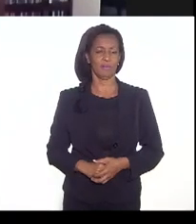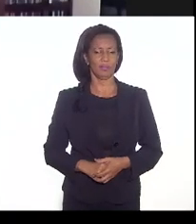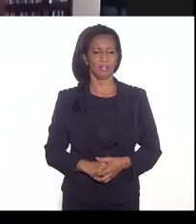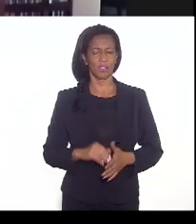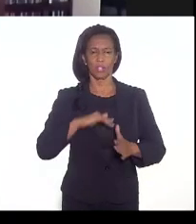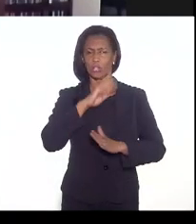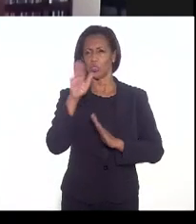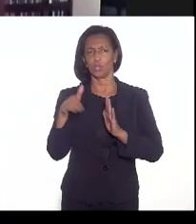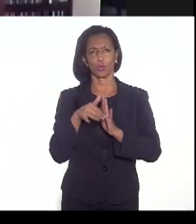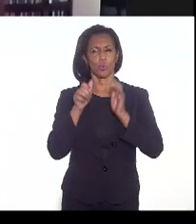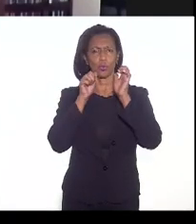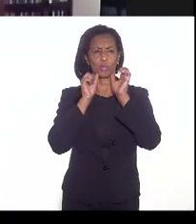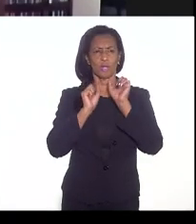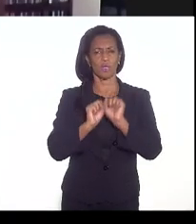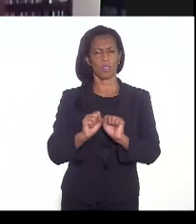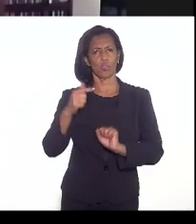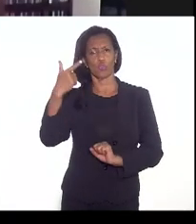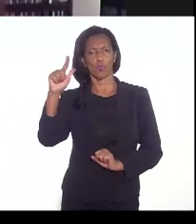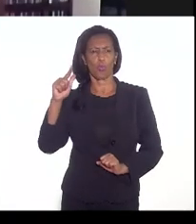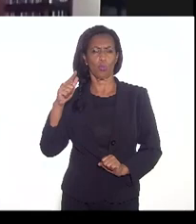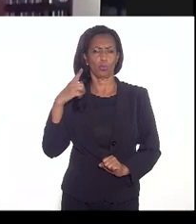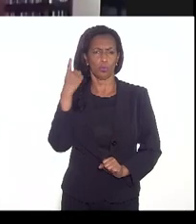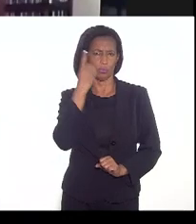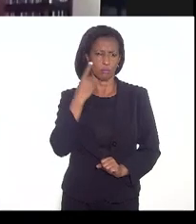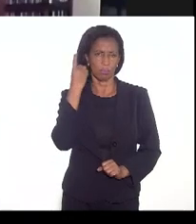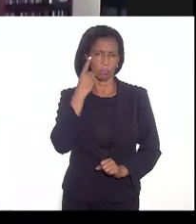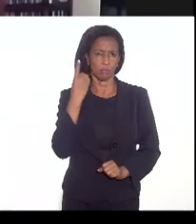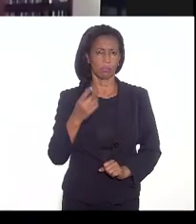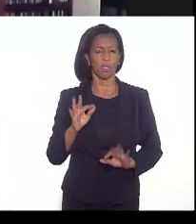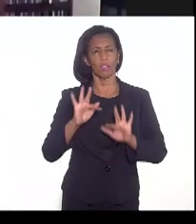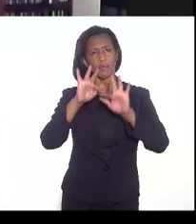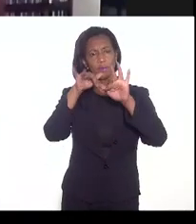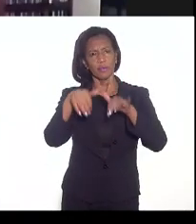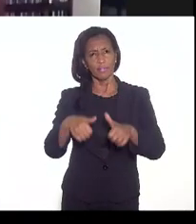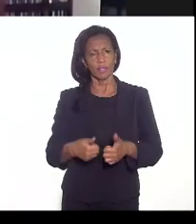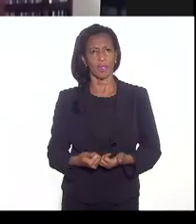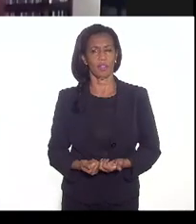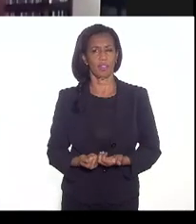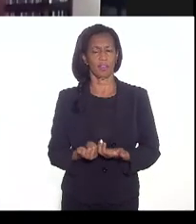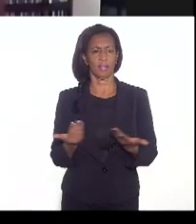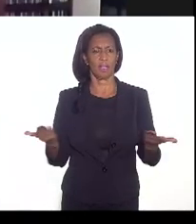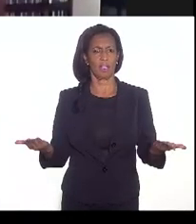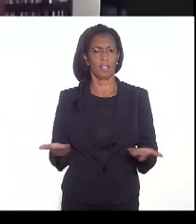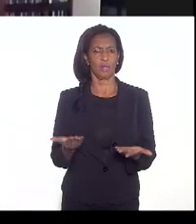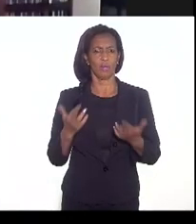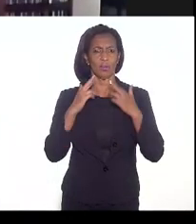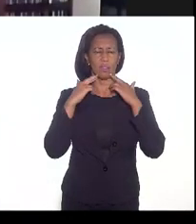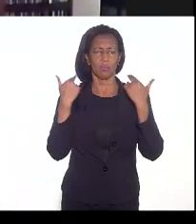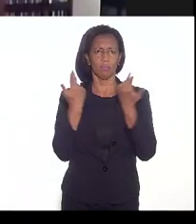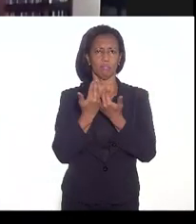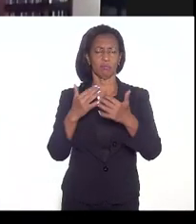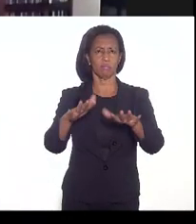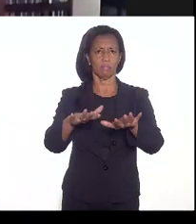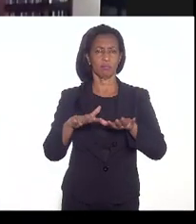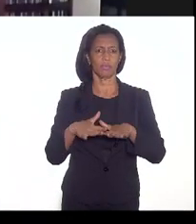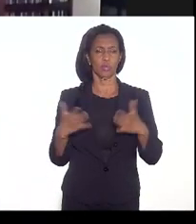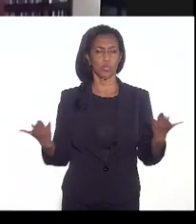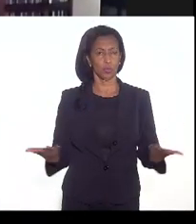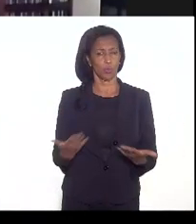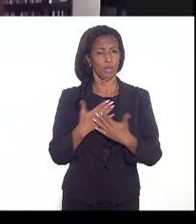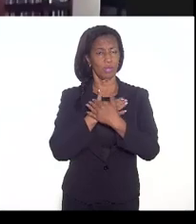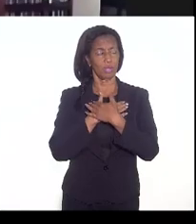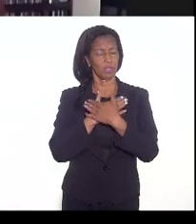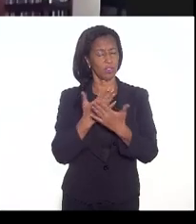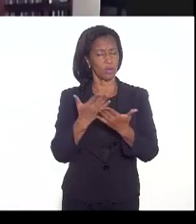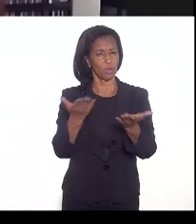de todos os assessores de outros parlamentares e dou por encerrada a nossa audiência pública de hoje, desejando a